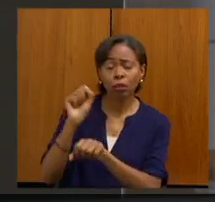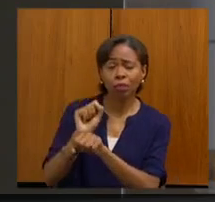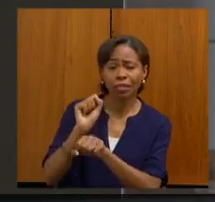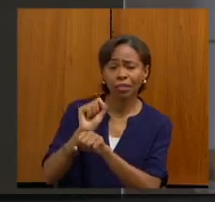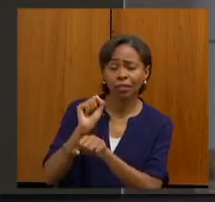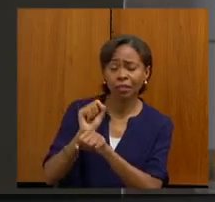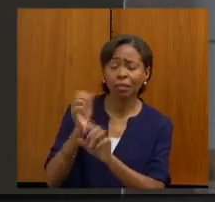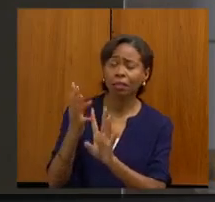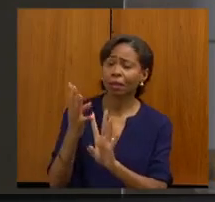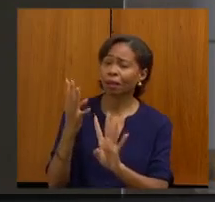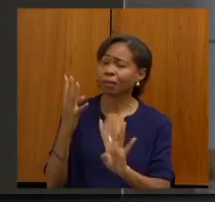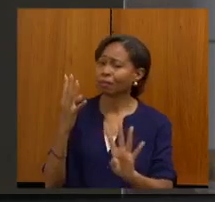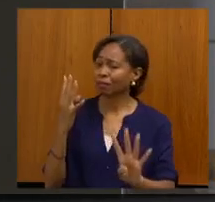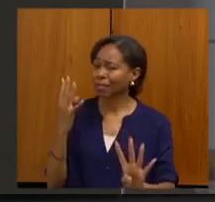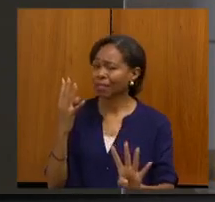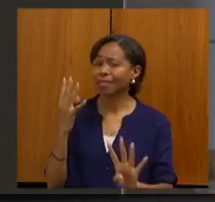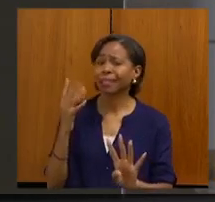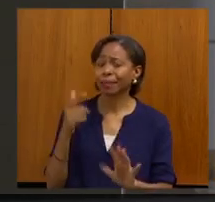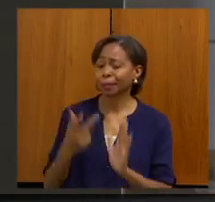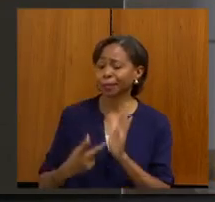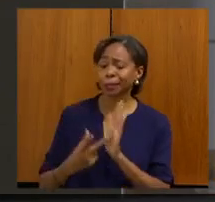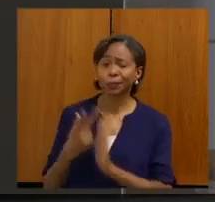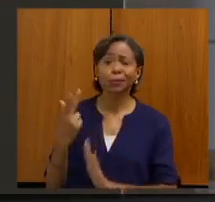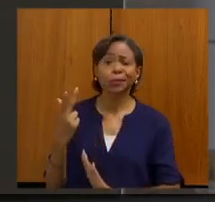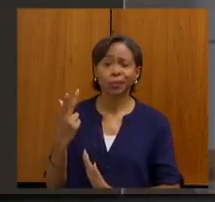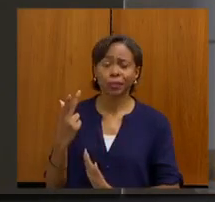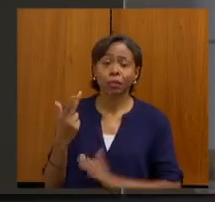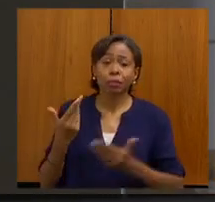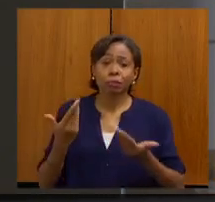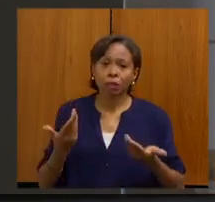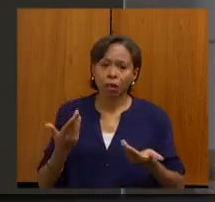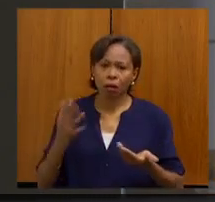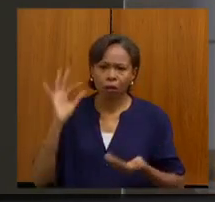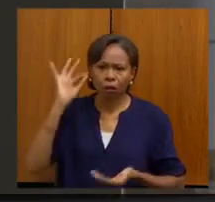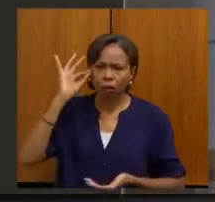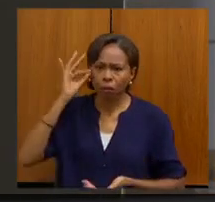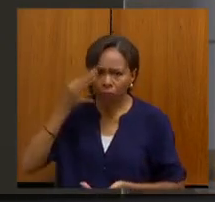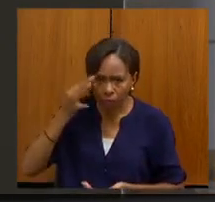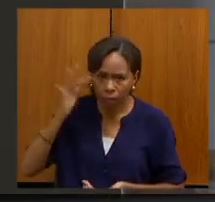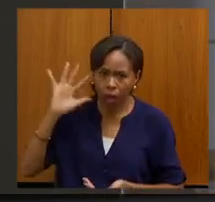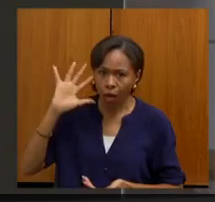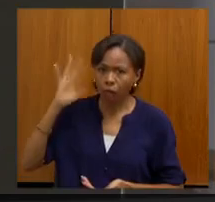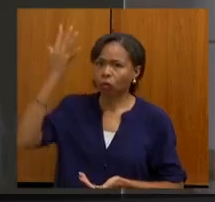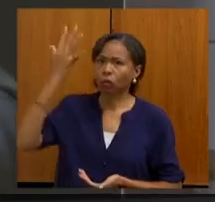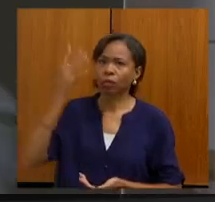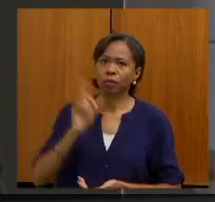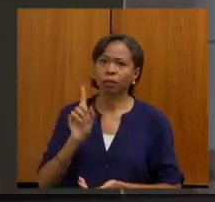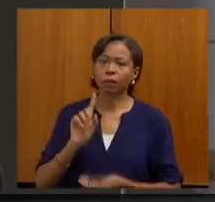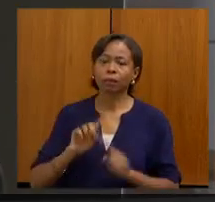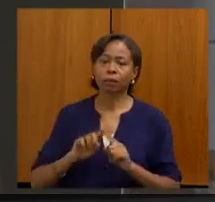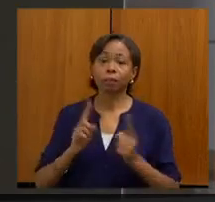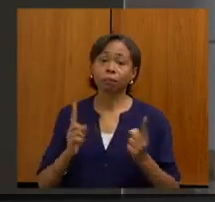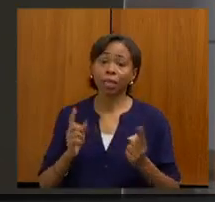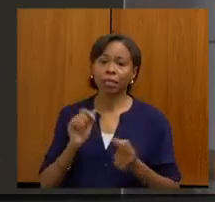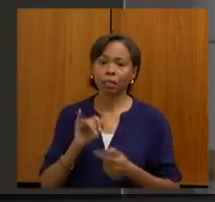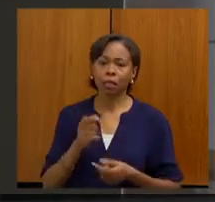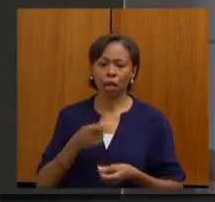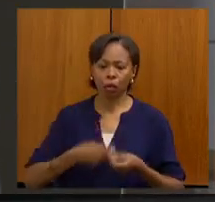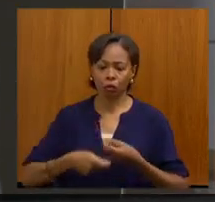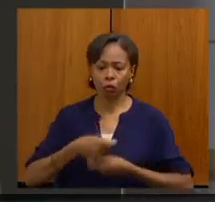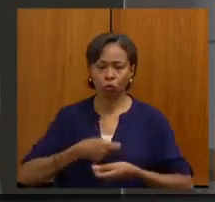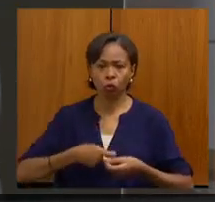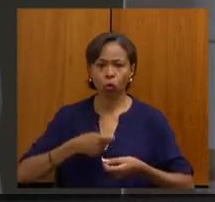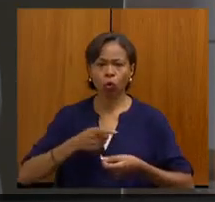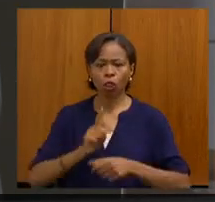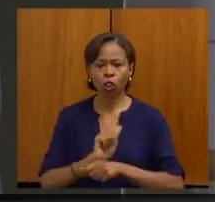Ou seja, é um Estado que não é da noite para o dia que as coisas vão acontecer, mas dentro de uma gestão séria, dentro de